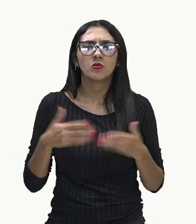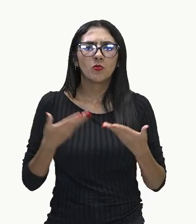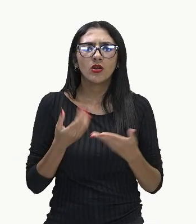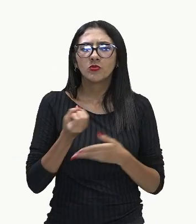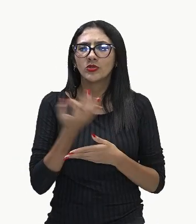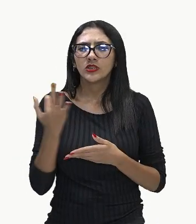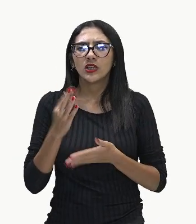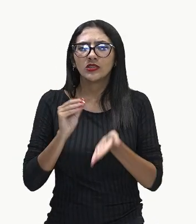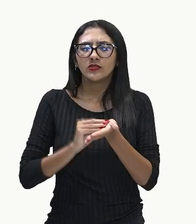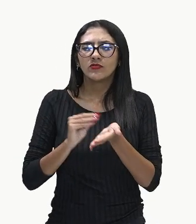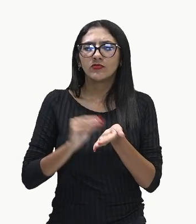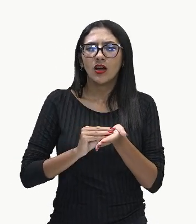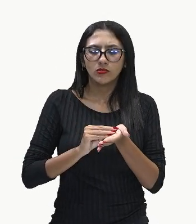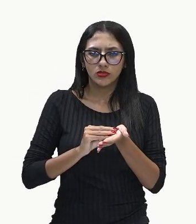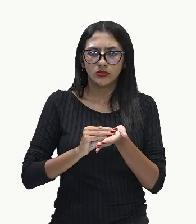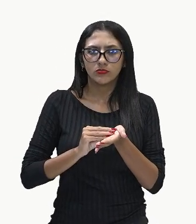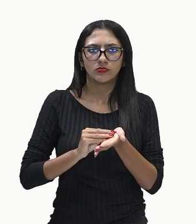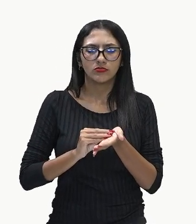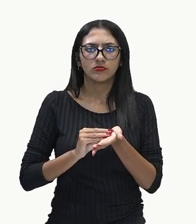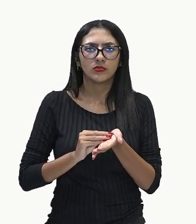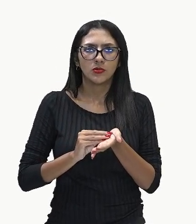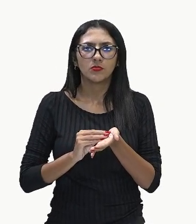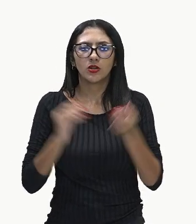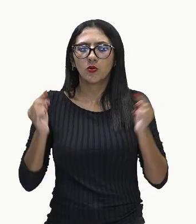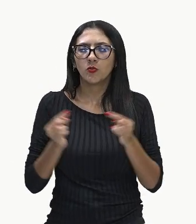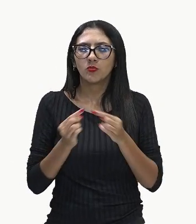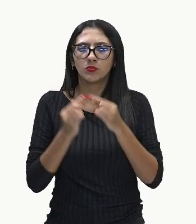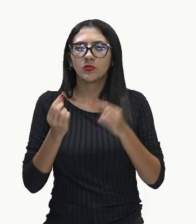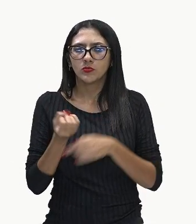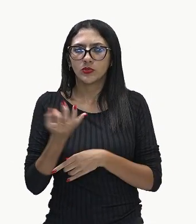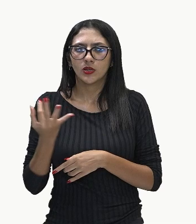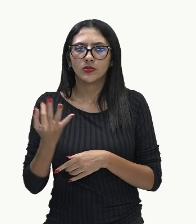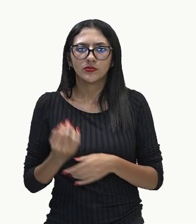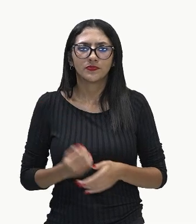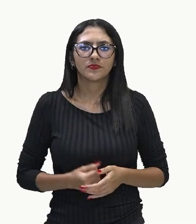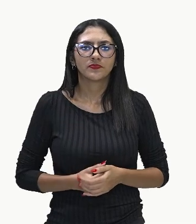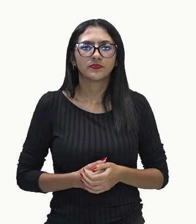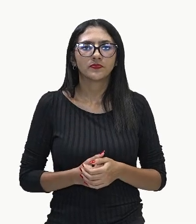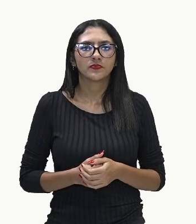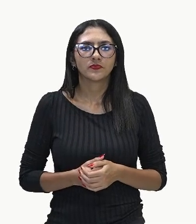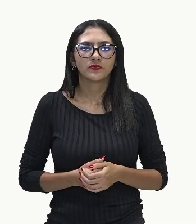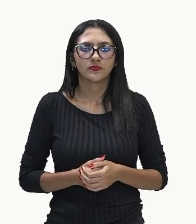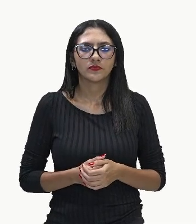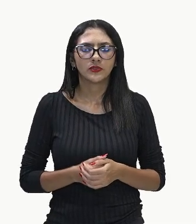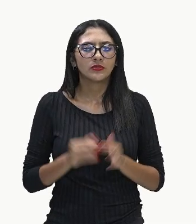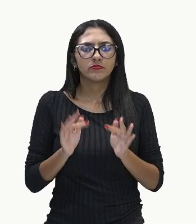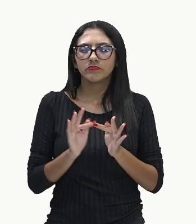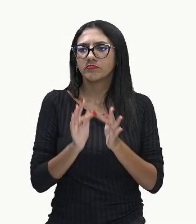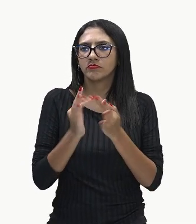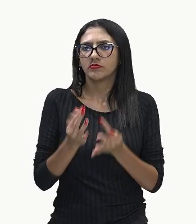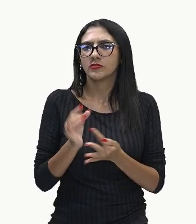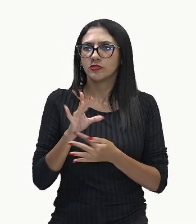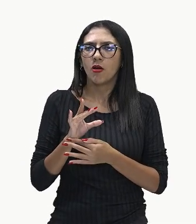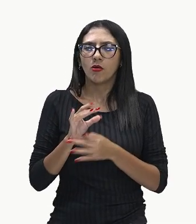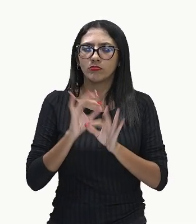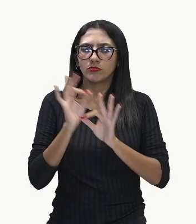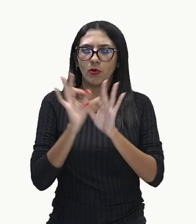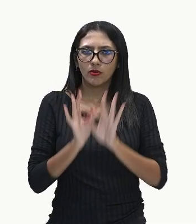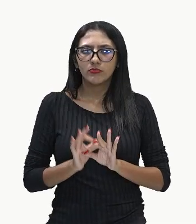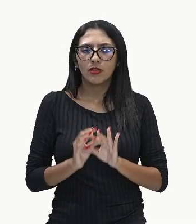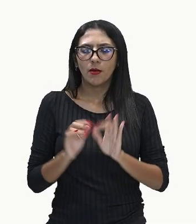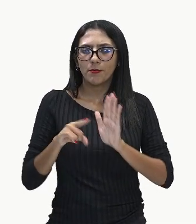atingir 394 mil? É só subtrair, né? Continha simples, continha de